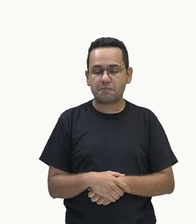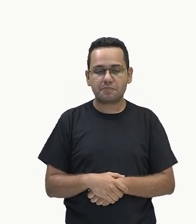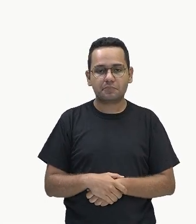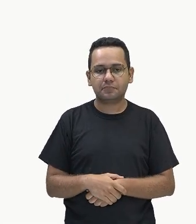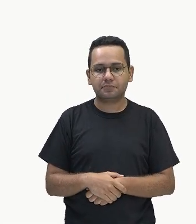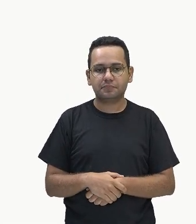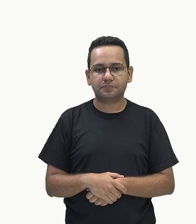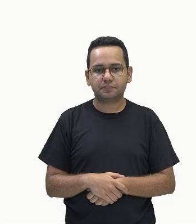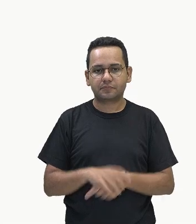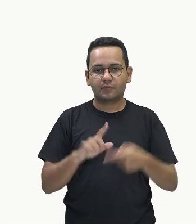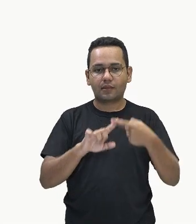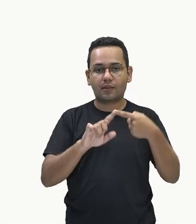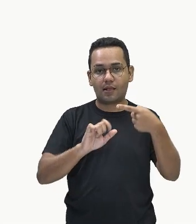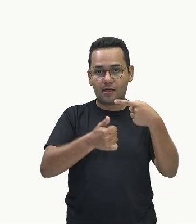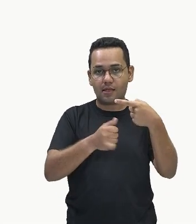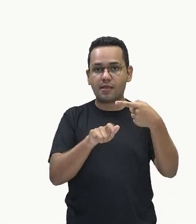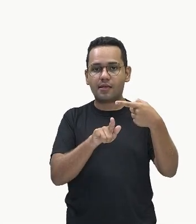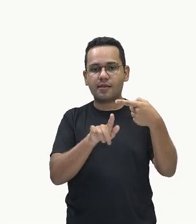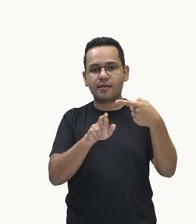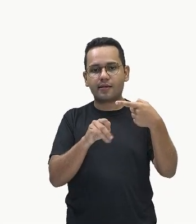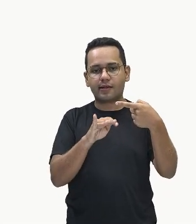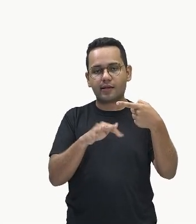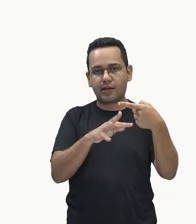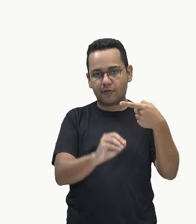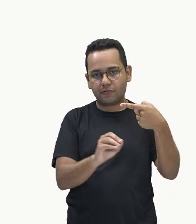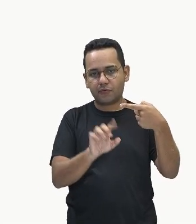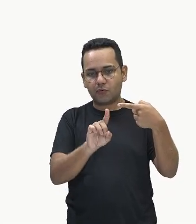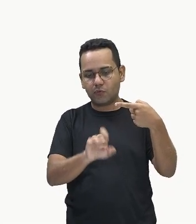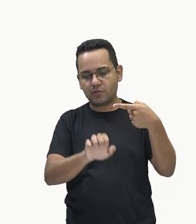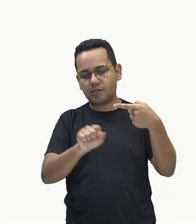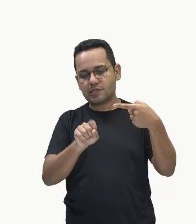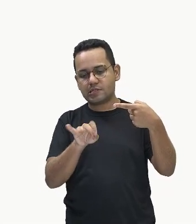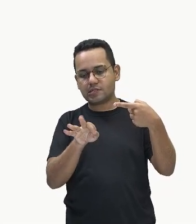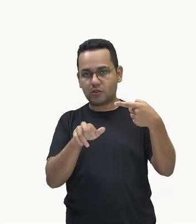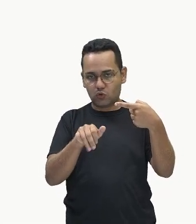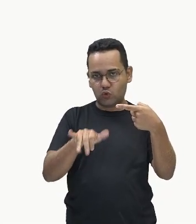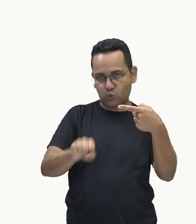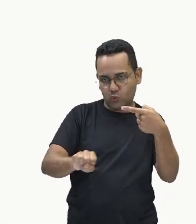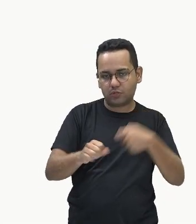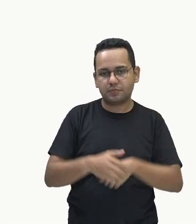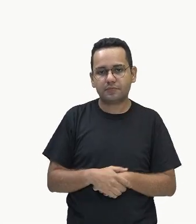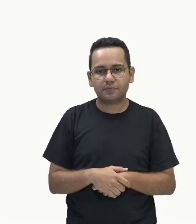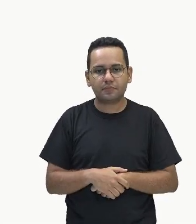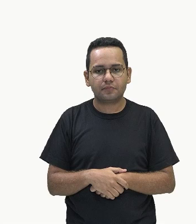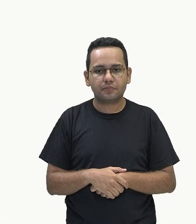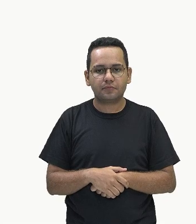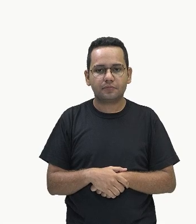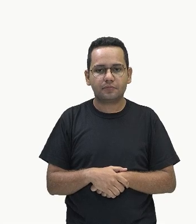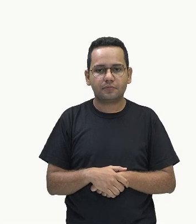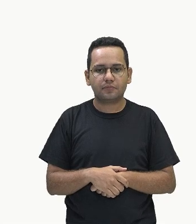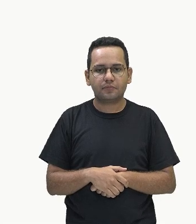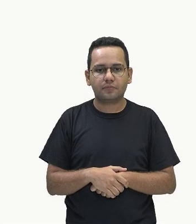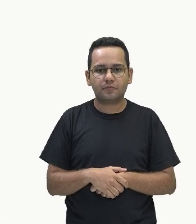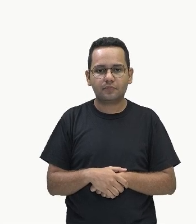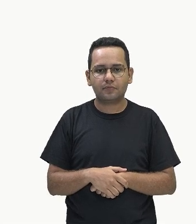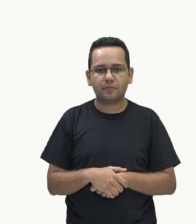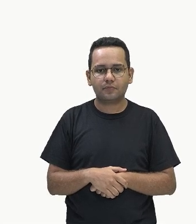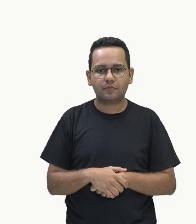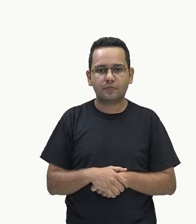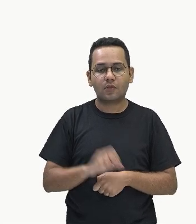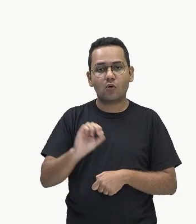composição é o nosso gráfico de setores, que também pode ser conhecido como gráfico de